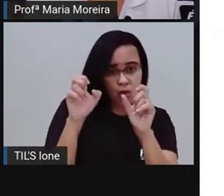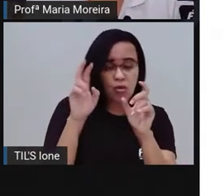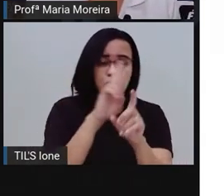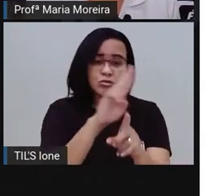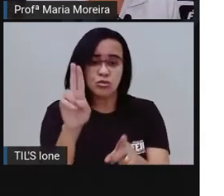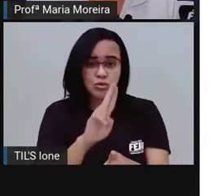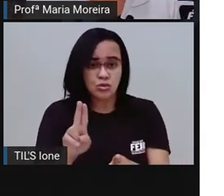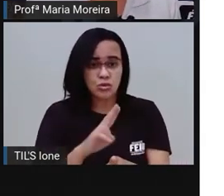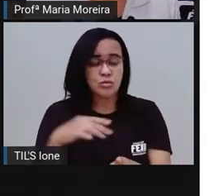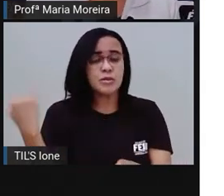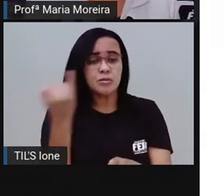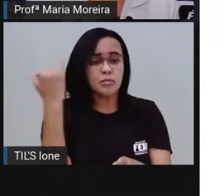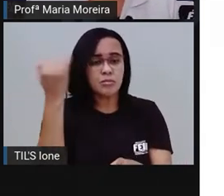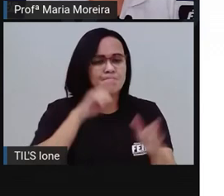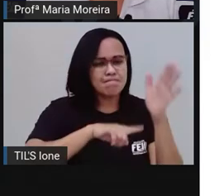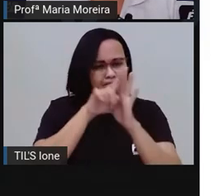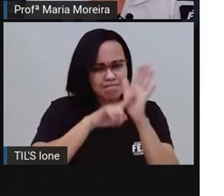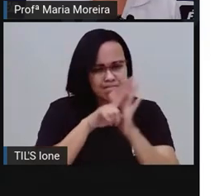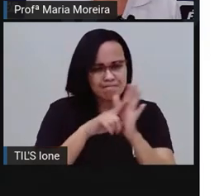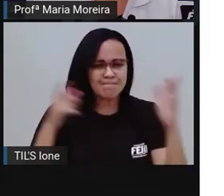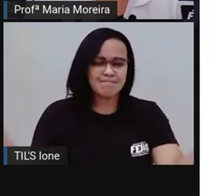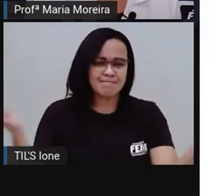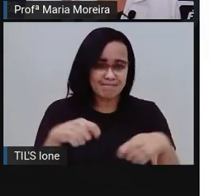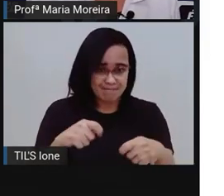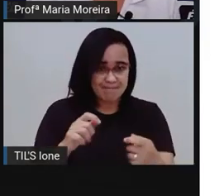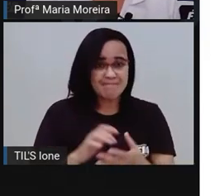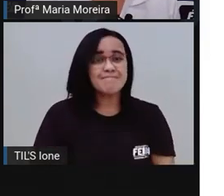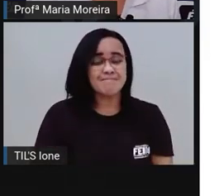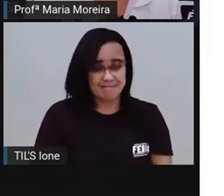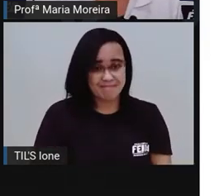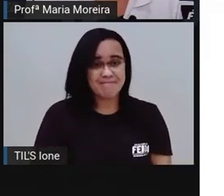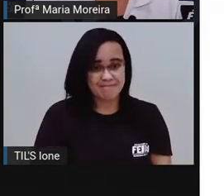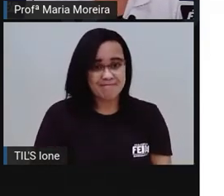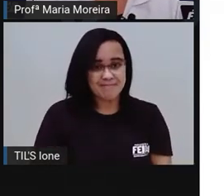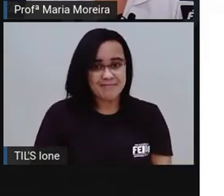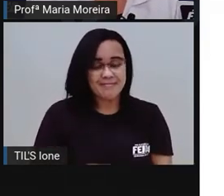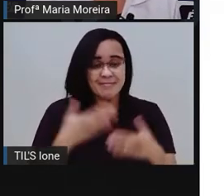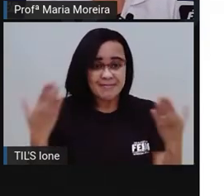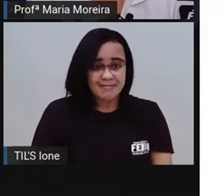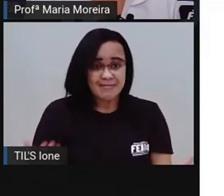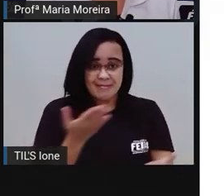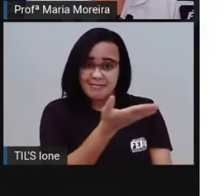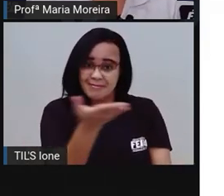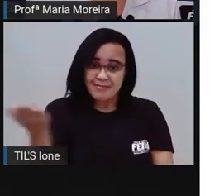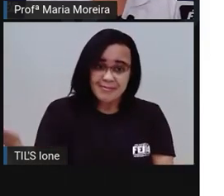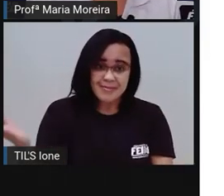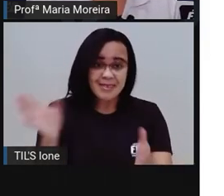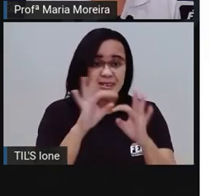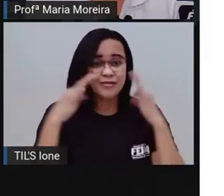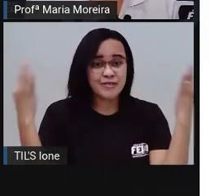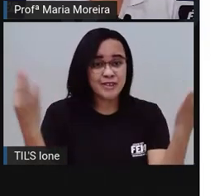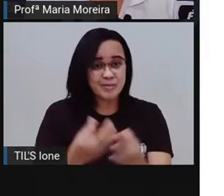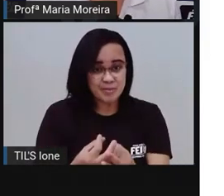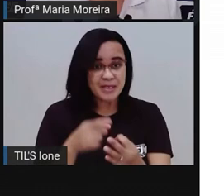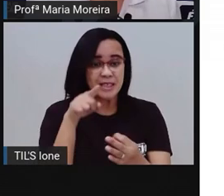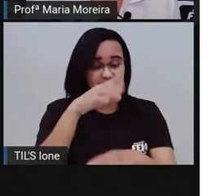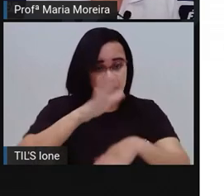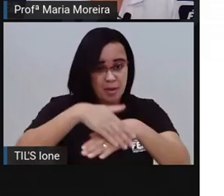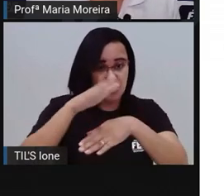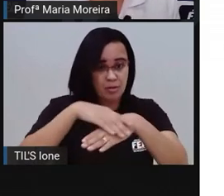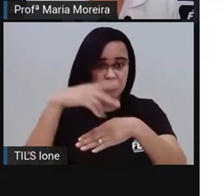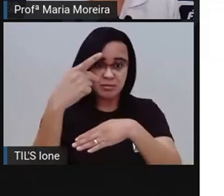você pesquisar, certo? E, obviamente, o que a Pró tem para vocês? Com a ajuda de sua família, construa uma árvore